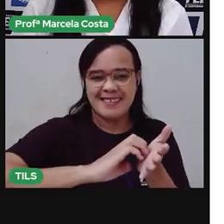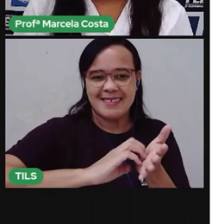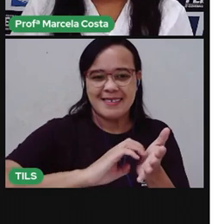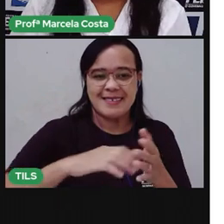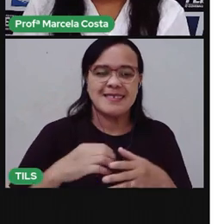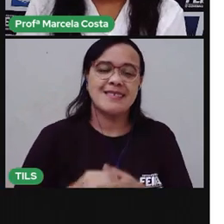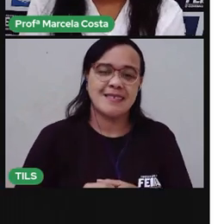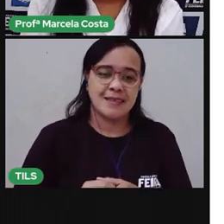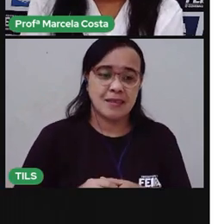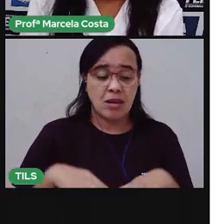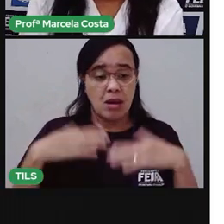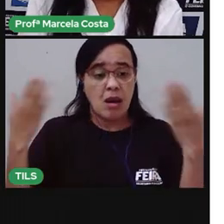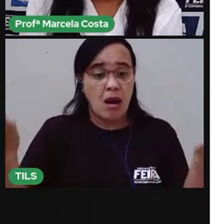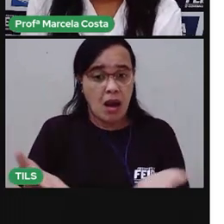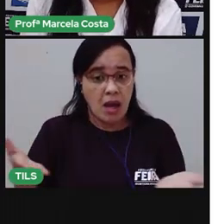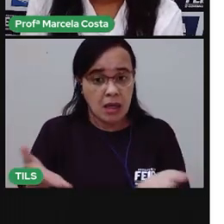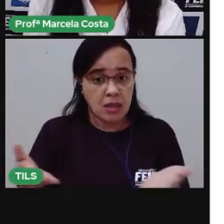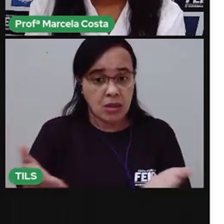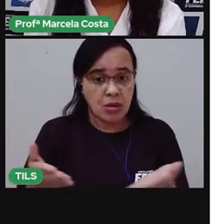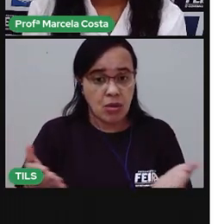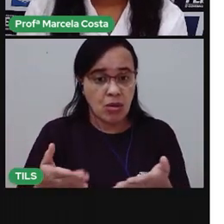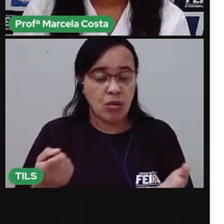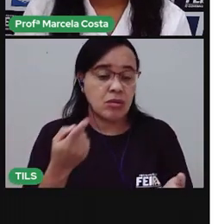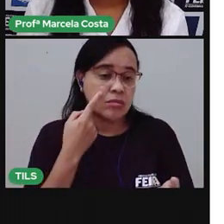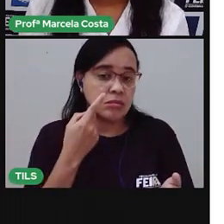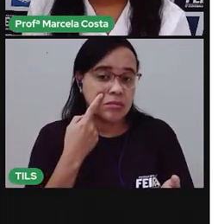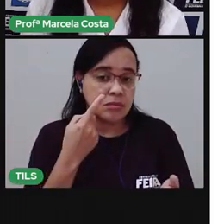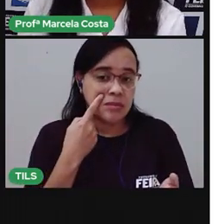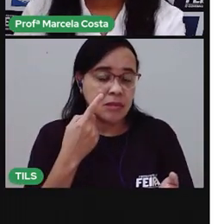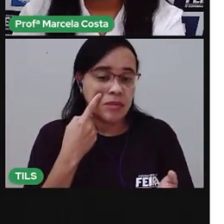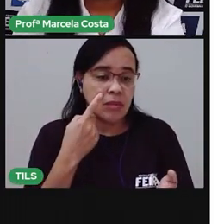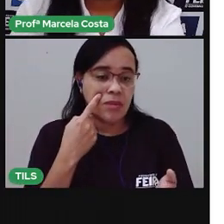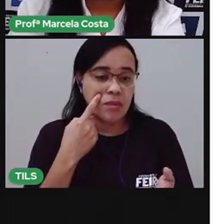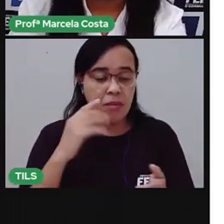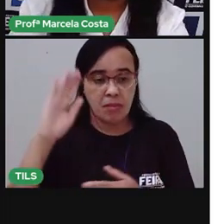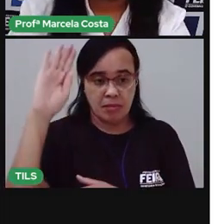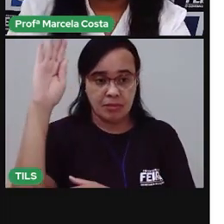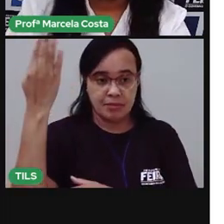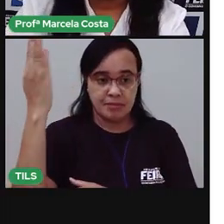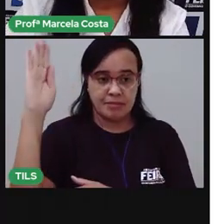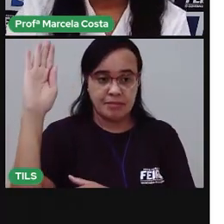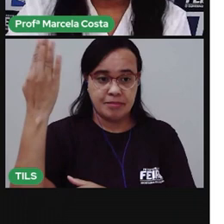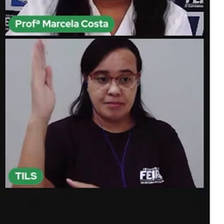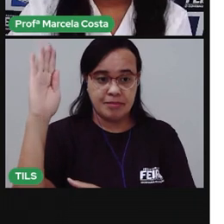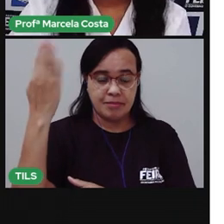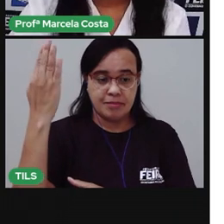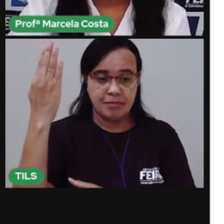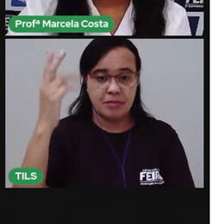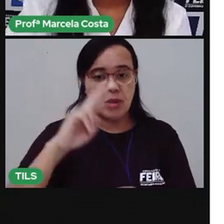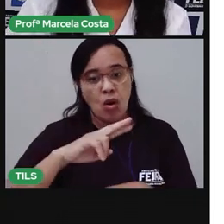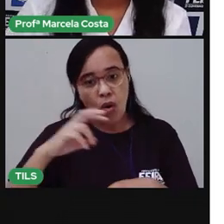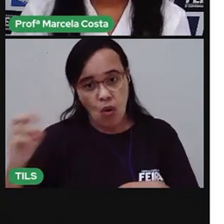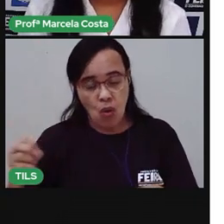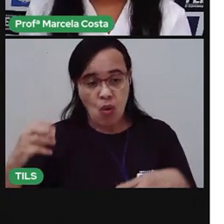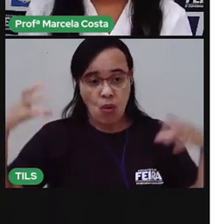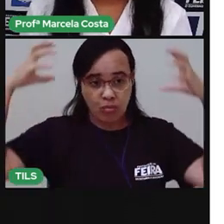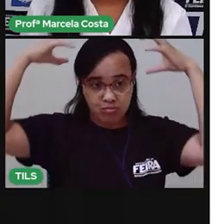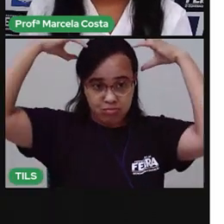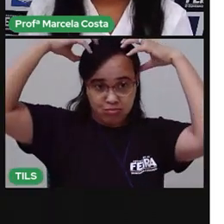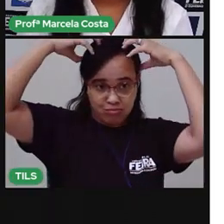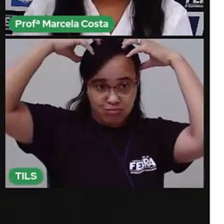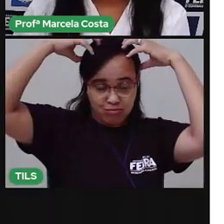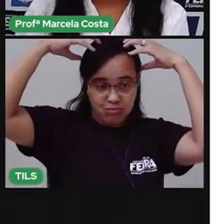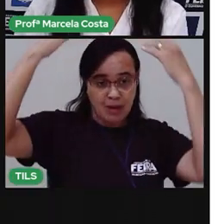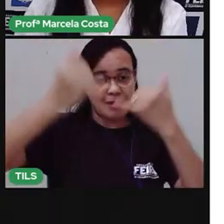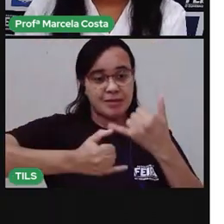Agora, madeira e um bichinho de pelúcia. Vai passando a mão aí. Olha. Eu trouxe aqui um exemplo